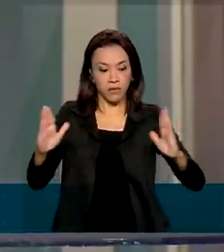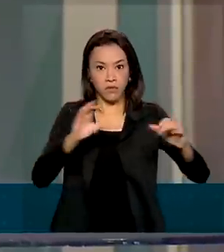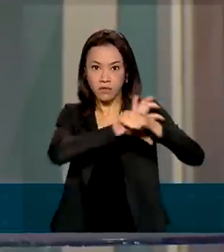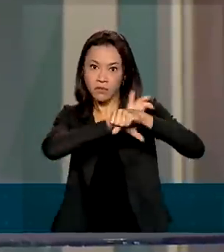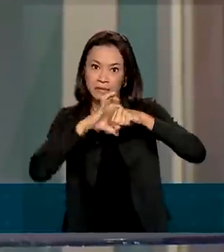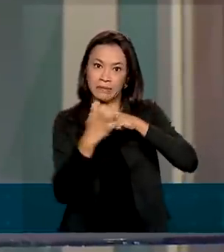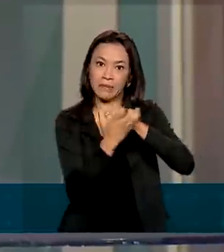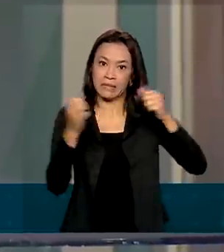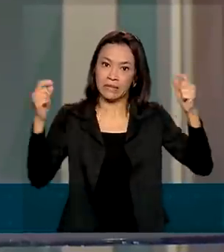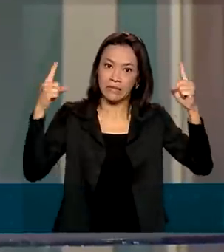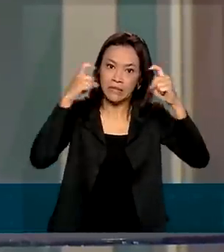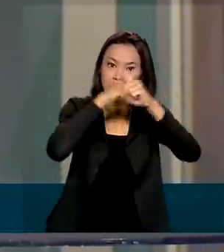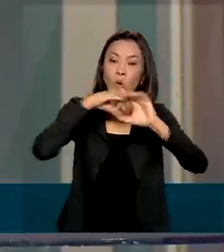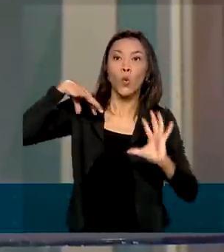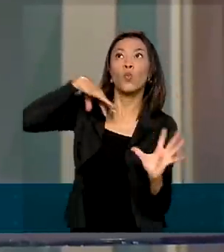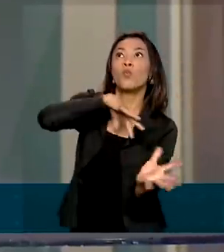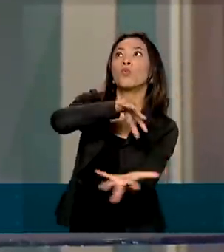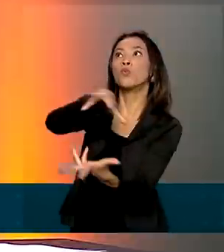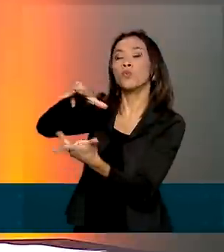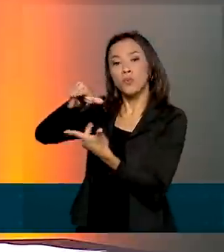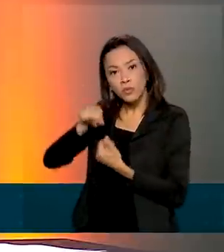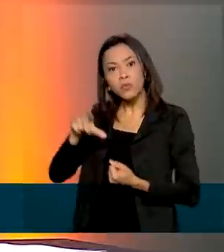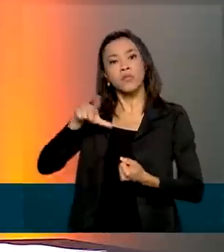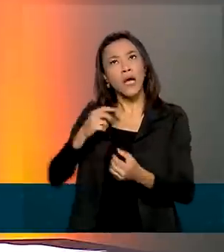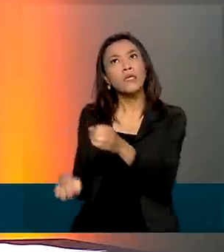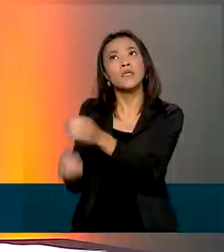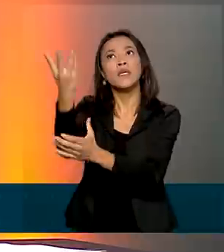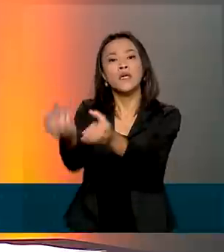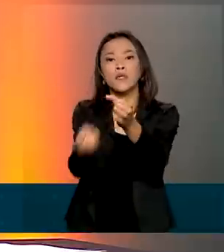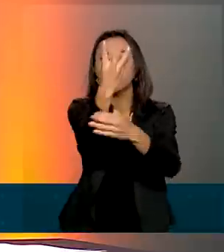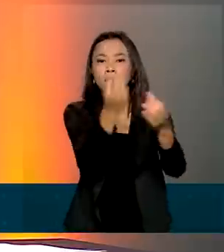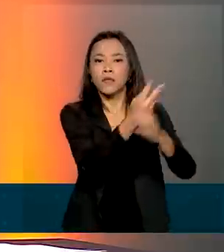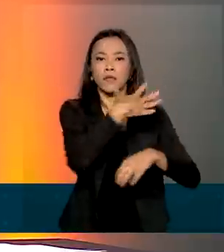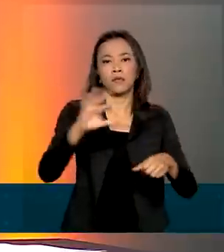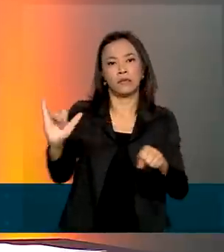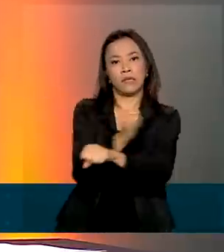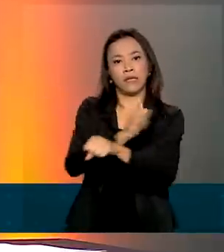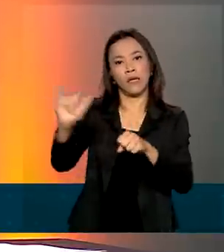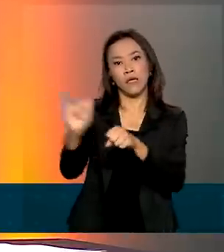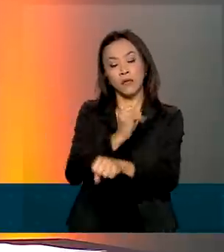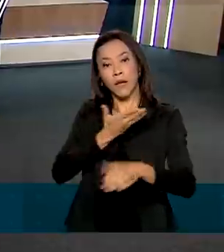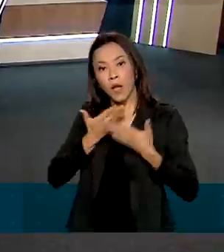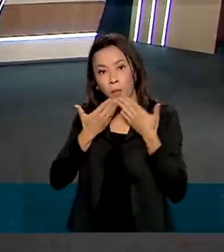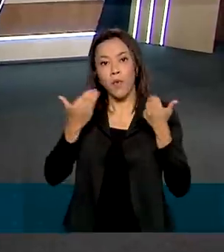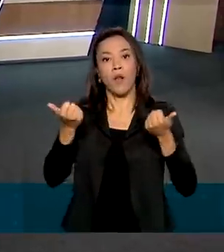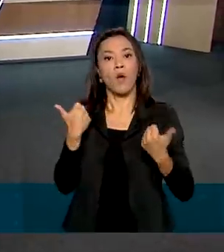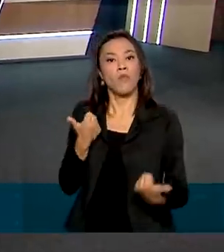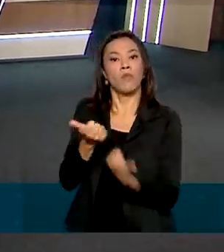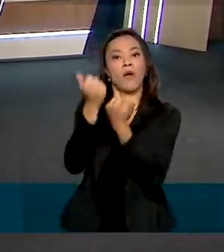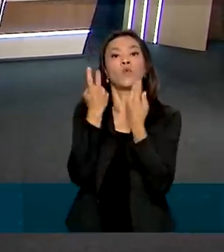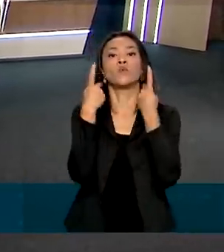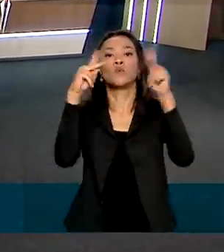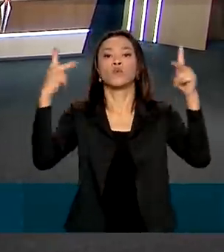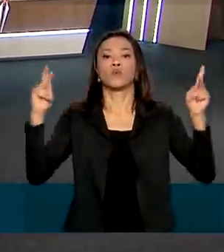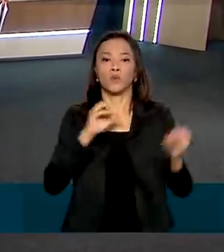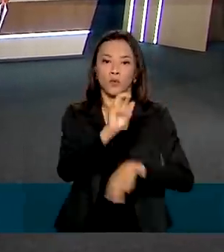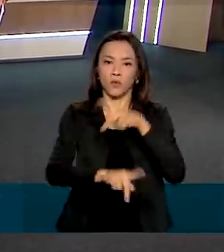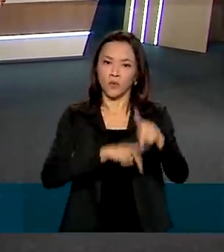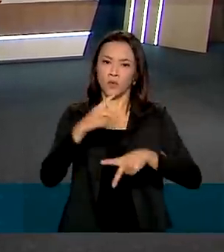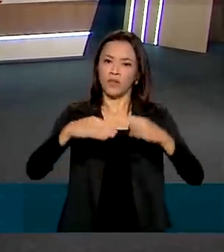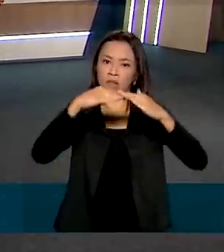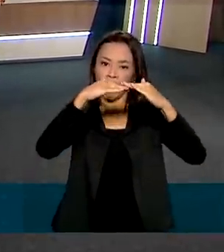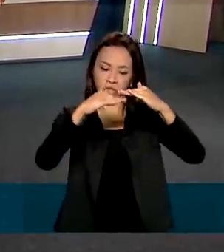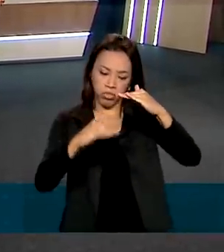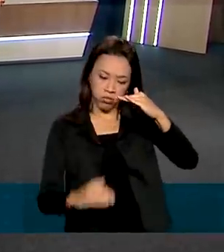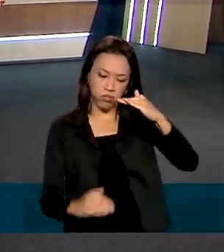O mundo inteiro está adotando medidas para que possa justamente dar o maior suporte para a sua camada da população que está na faixa da pobreza, extrema